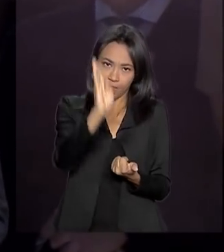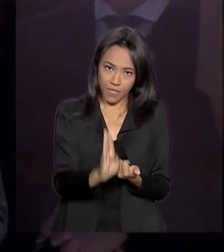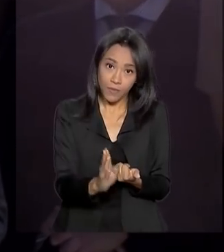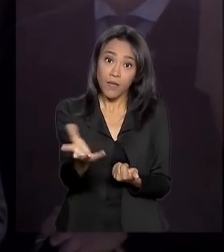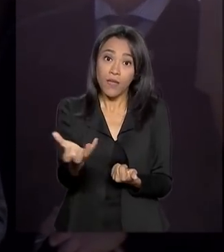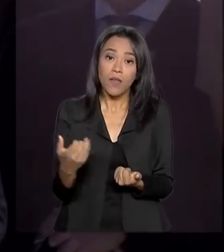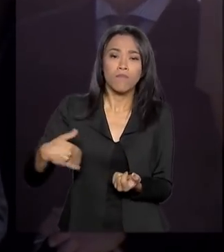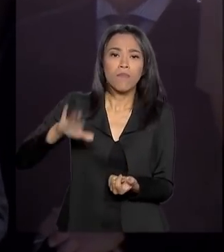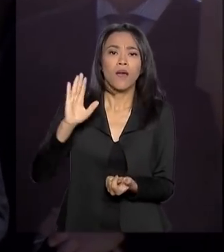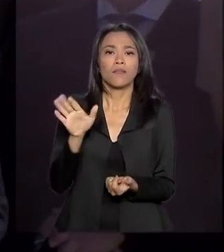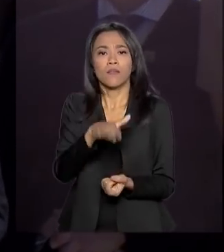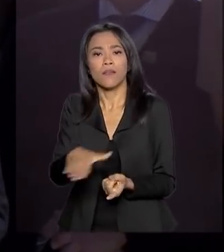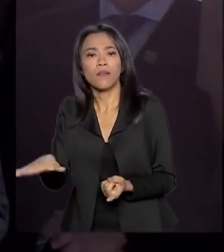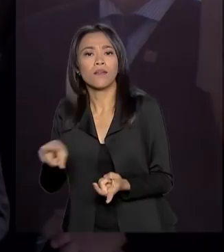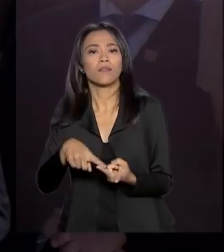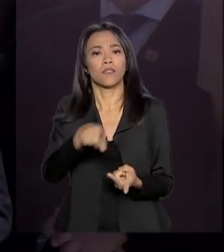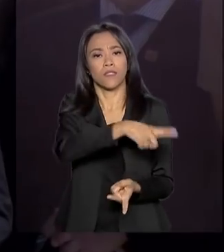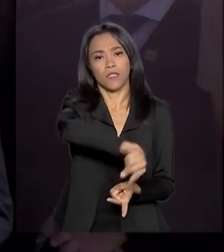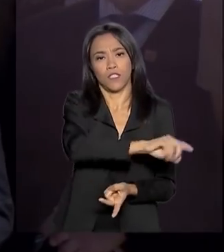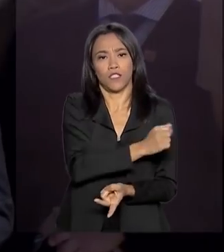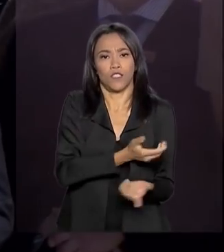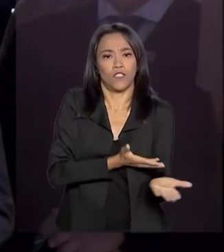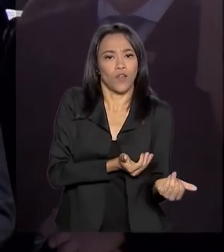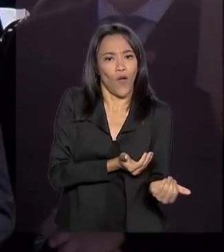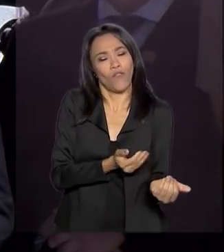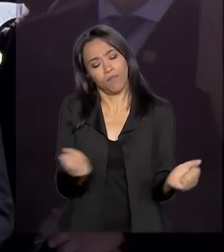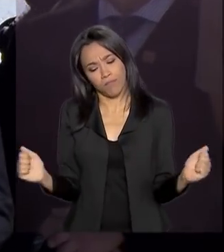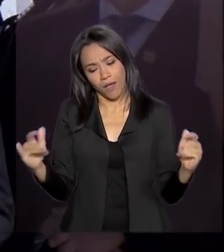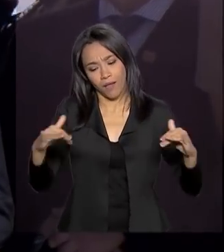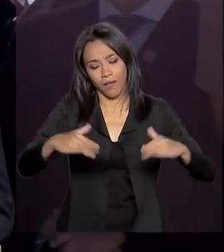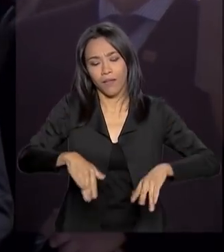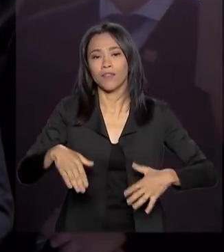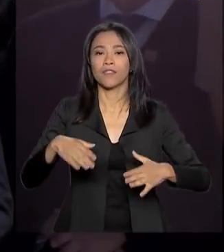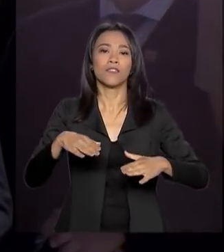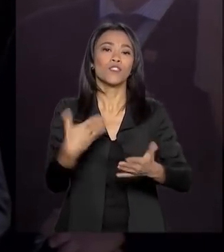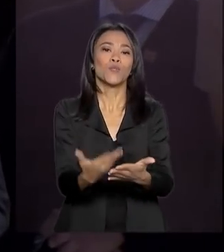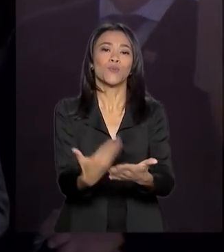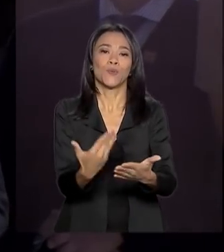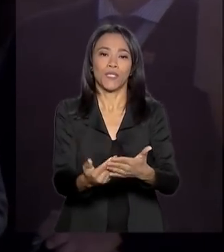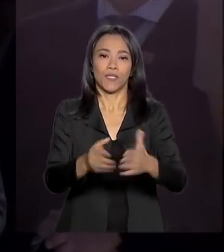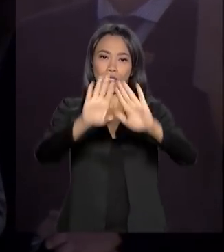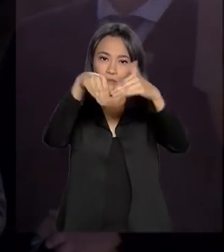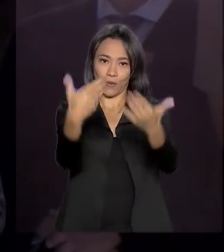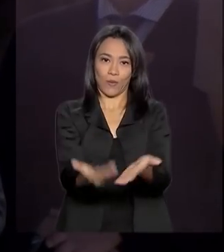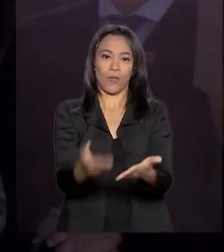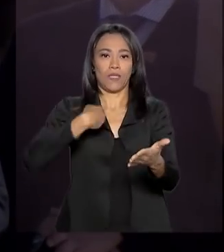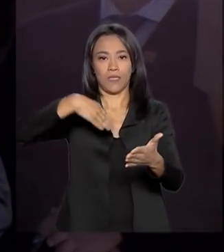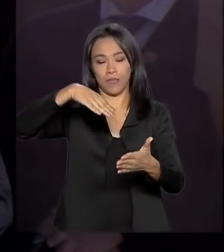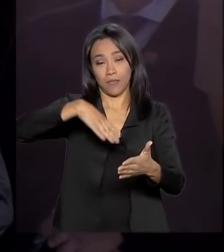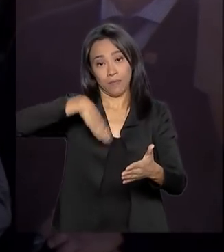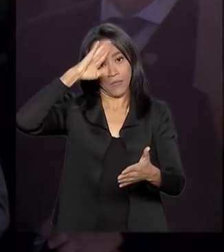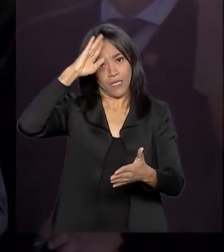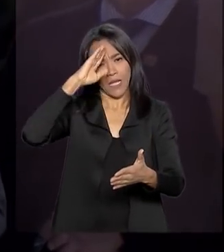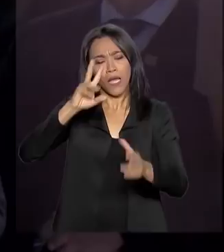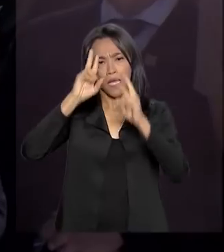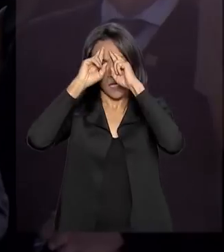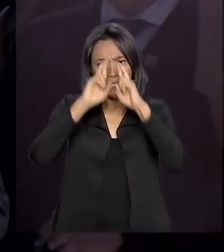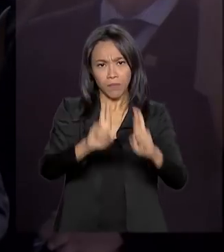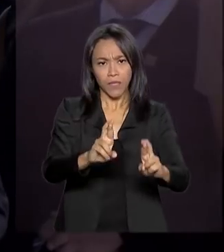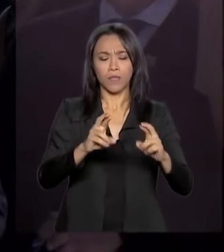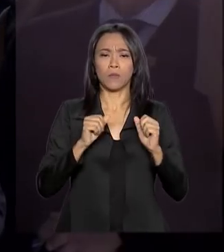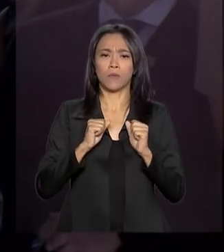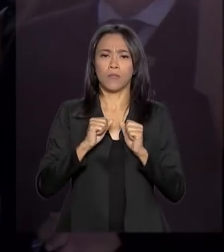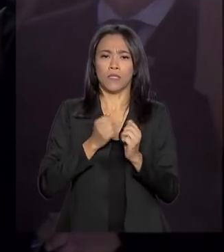crianças e jovens estudando nesses bancos escolares. Respeito, disciplina, amor à pátria são